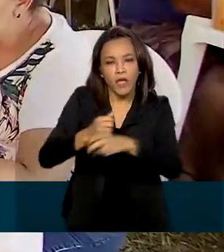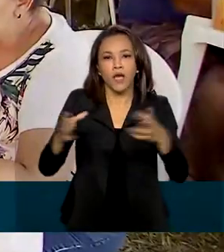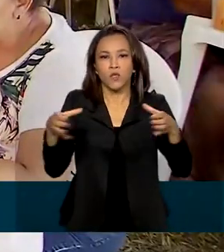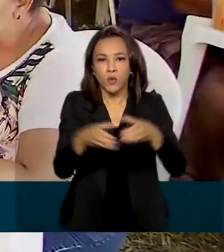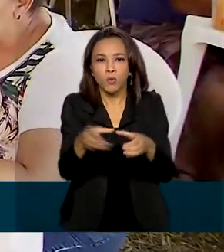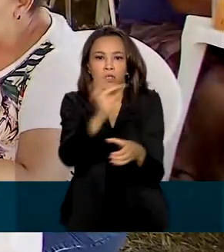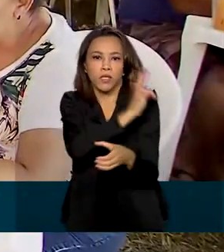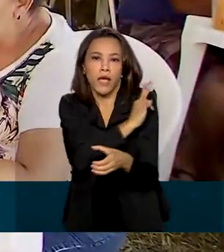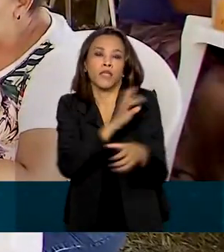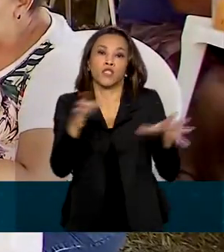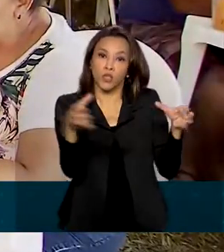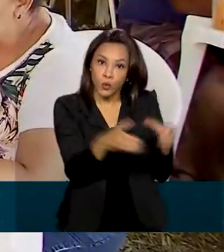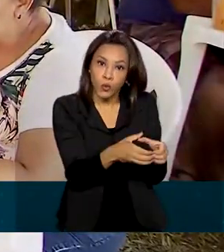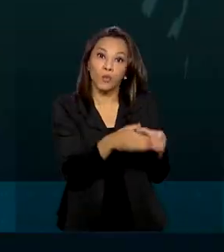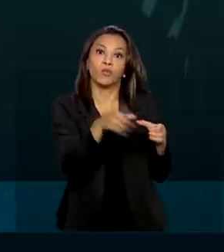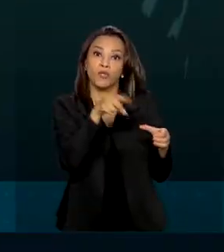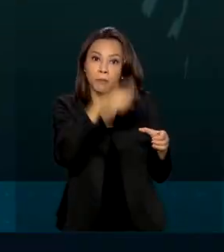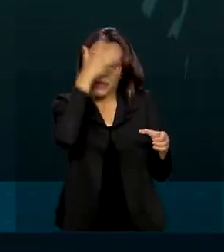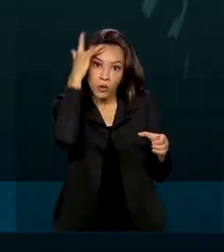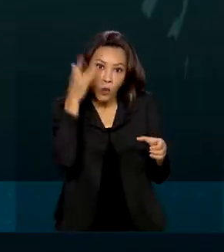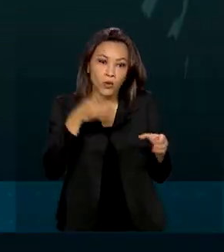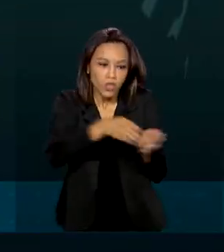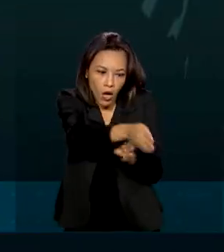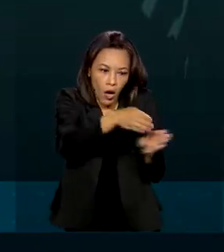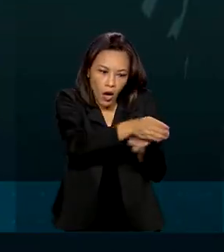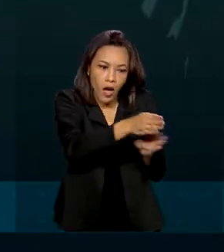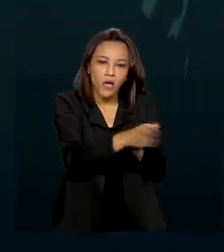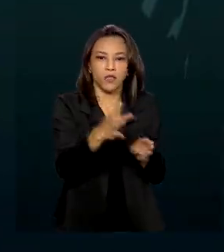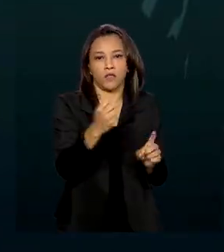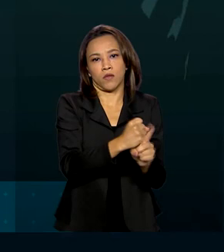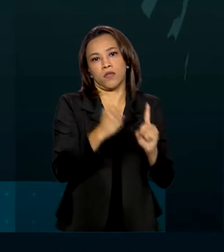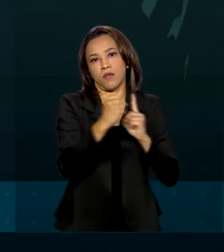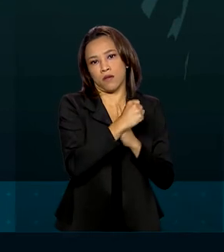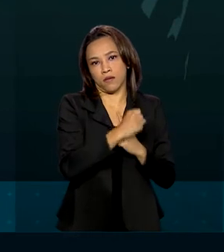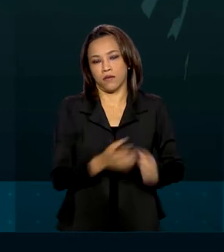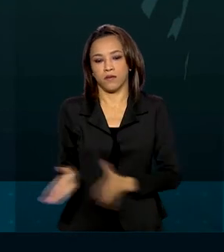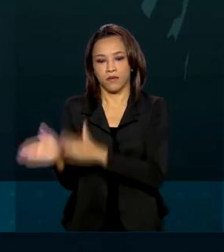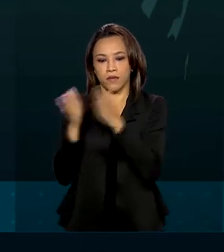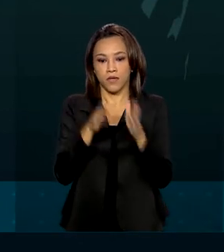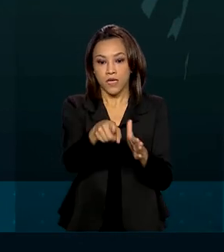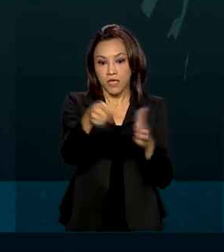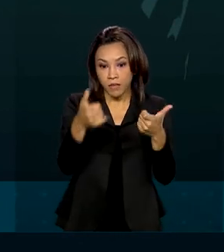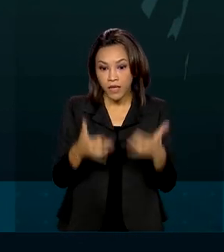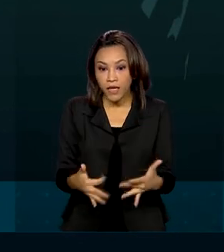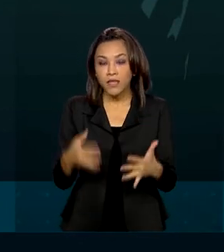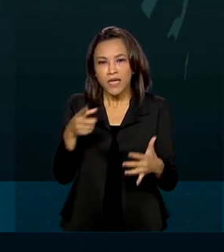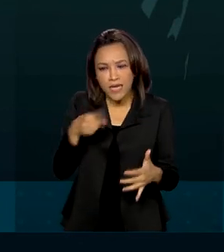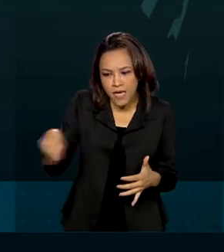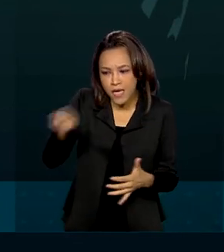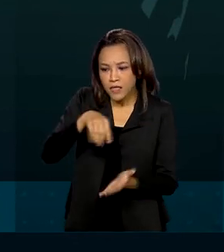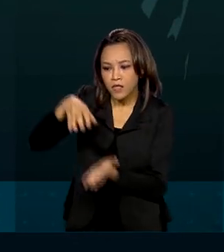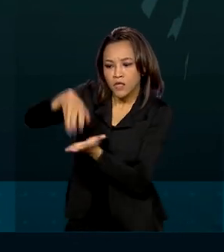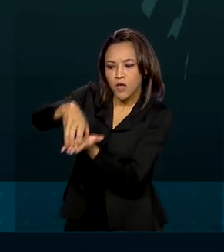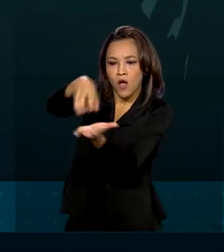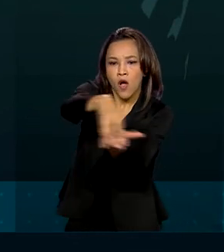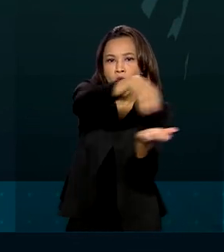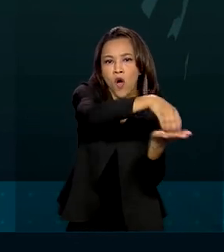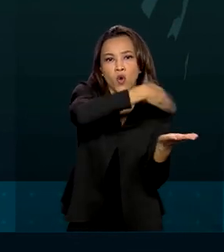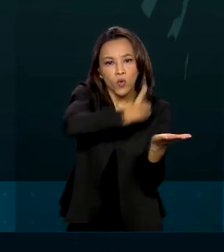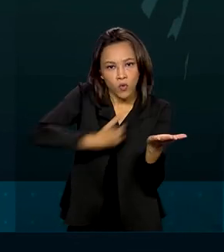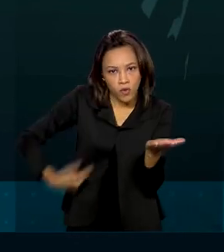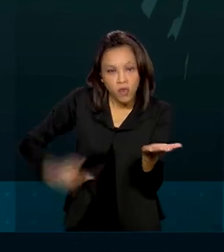e educadores sociais. É um avanço para que as autoridades, esses órgãos competentes, possam